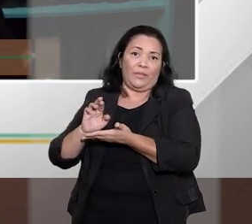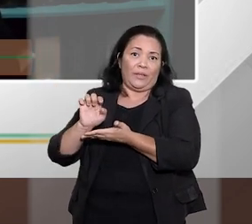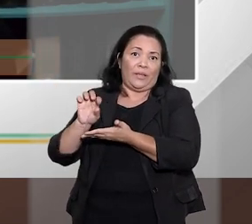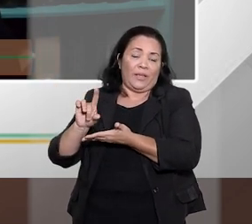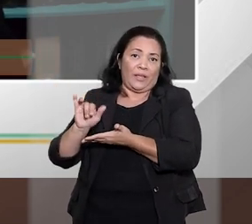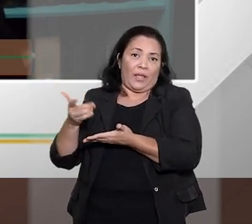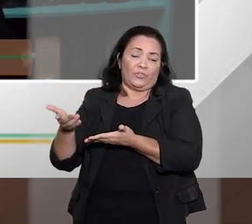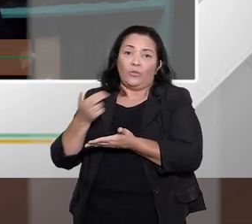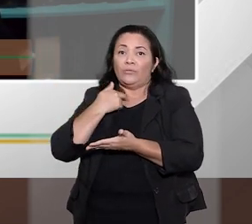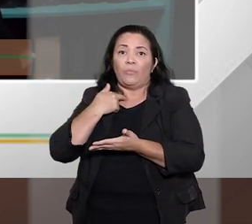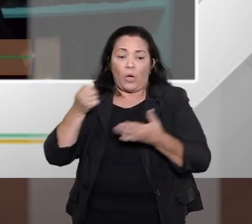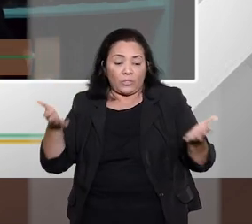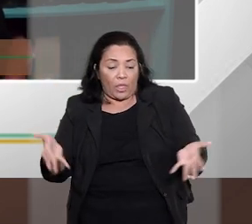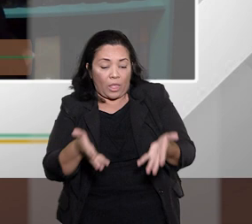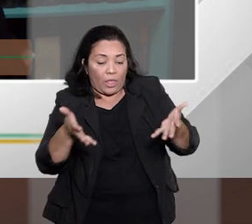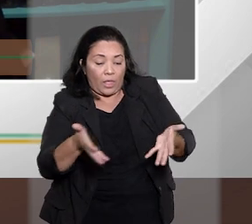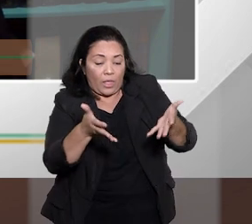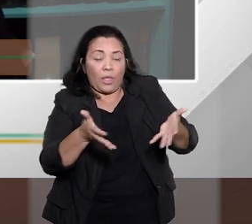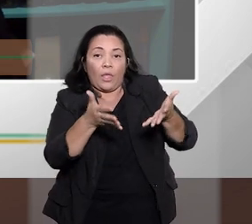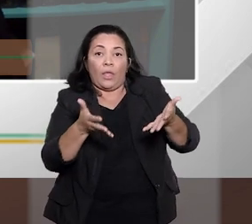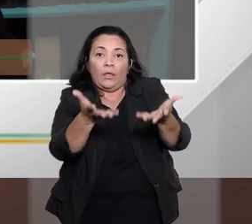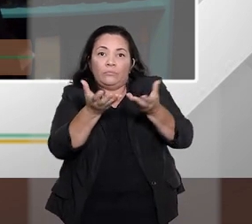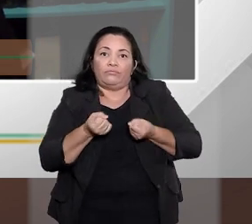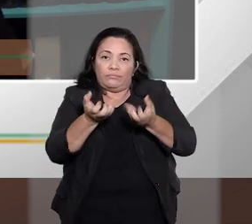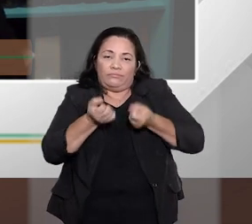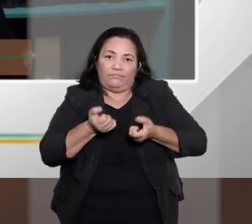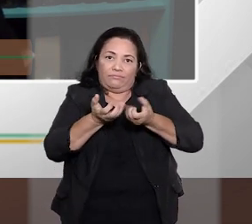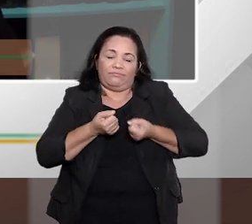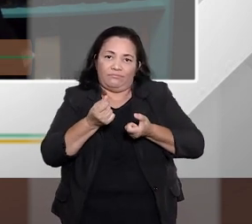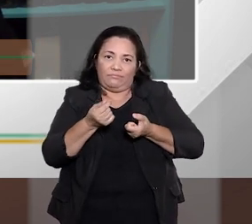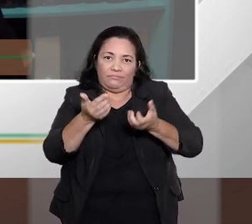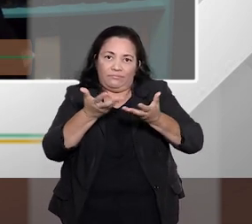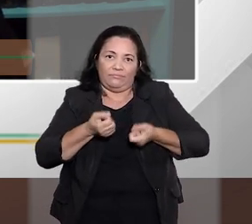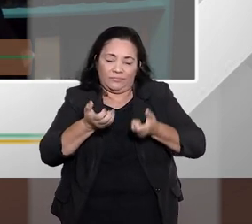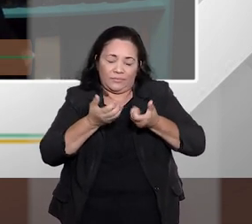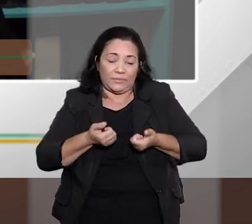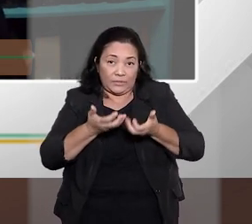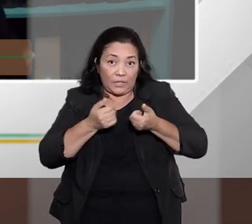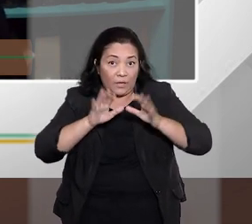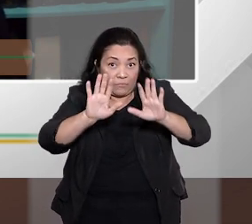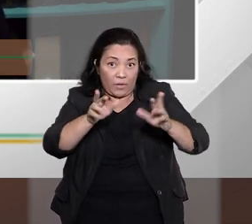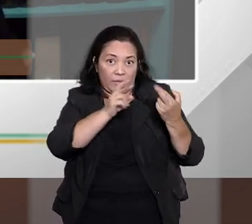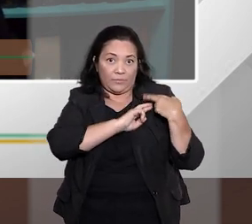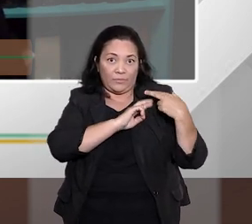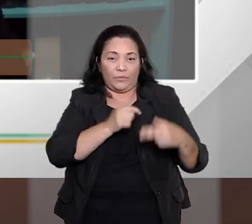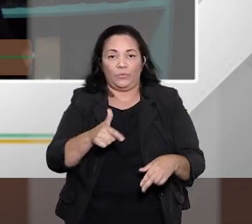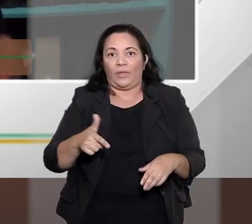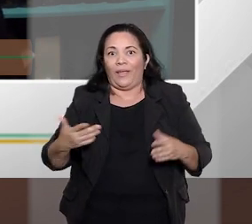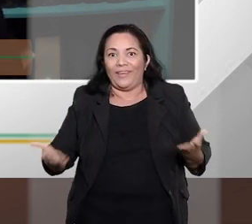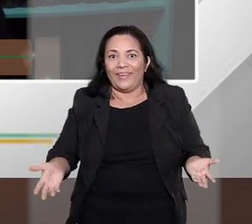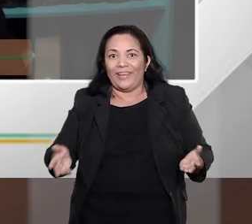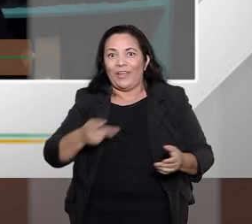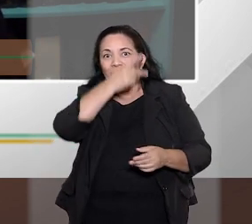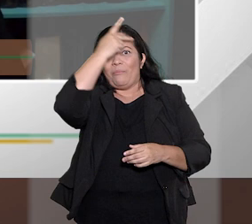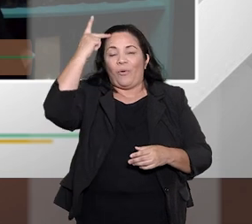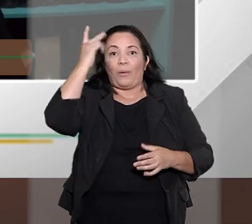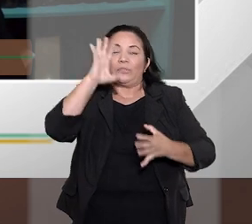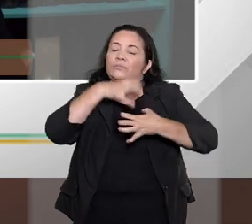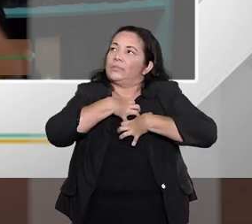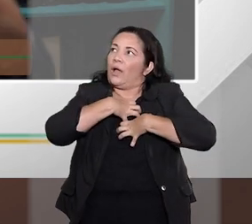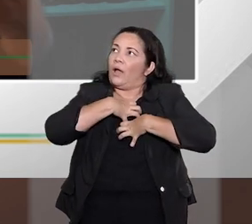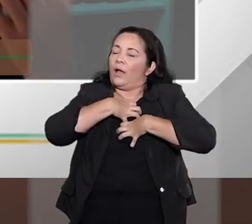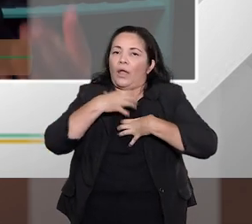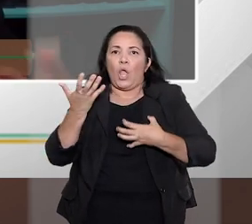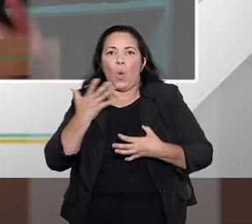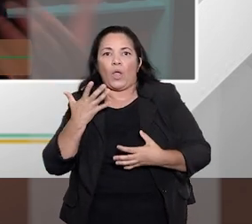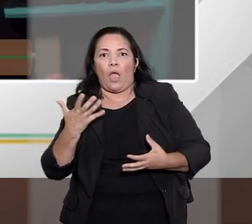simplesmente você estimular a concessão de crédito, inclusive, muitas vezes, baseada no consumismo, ou seja,